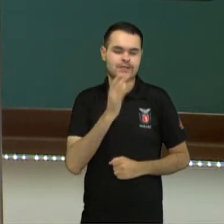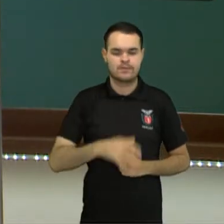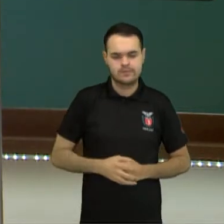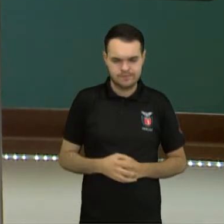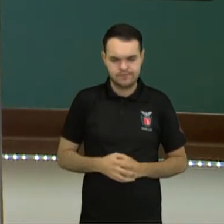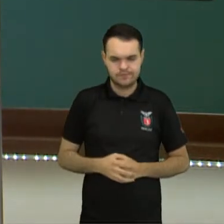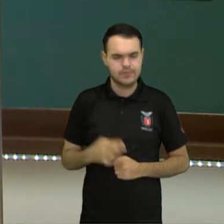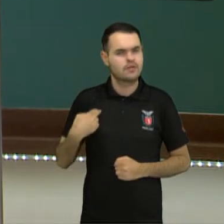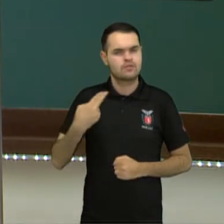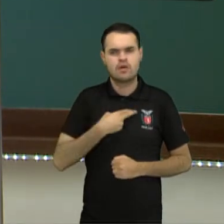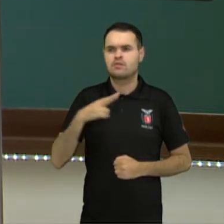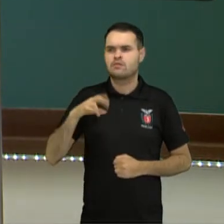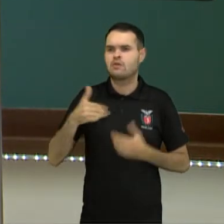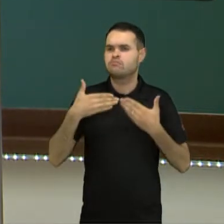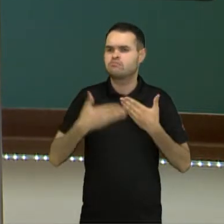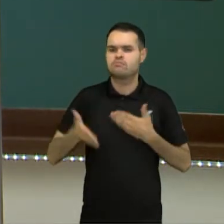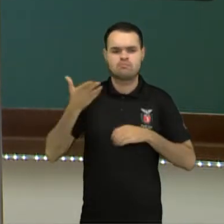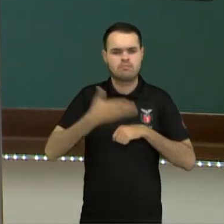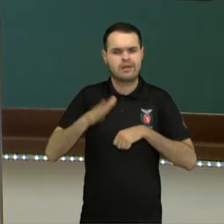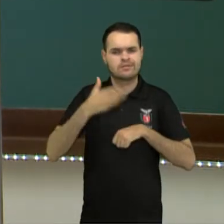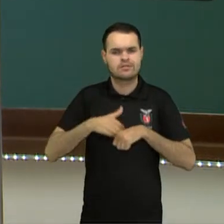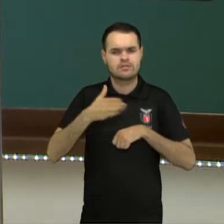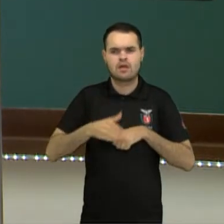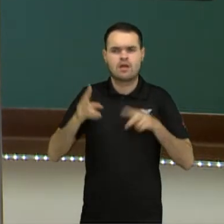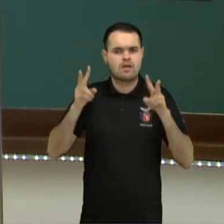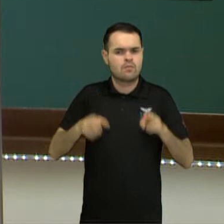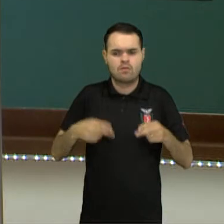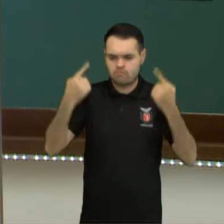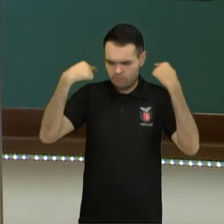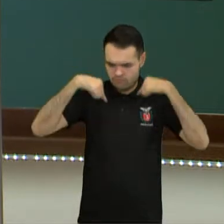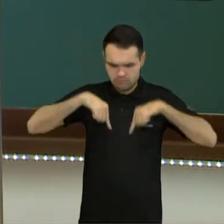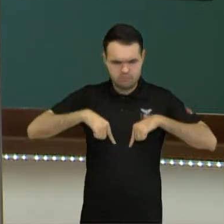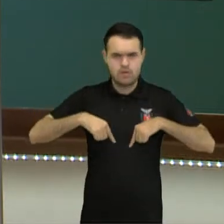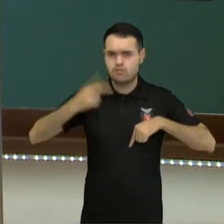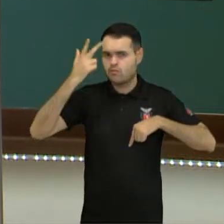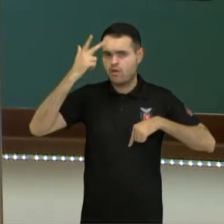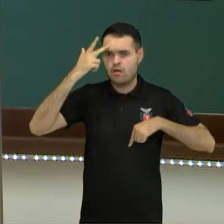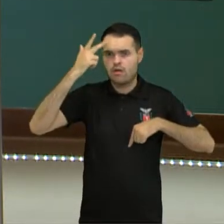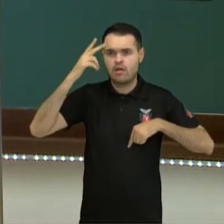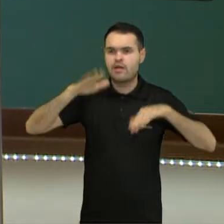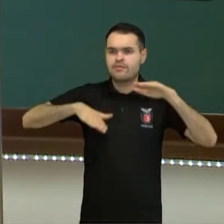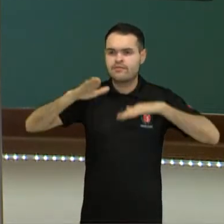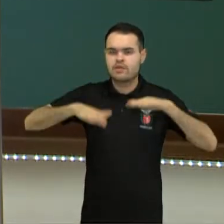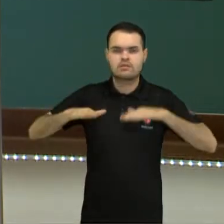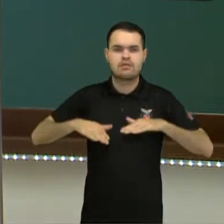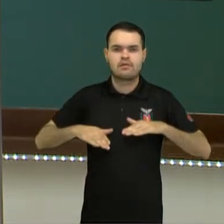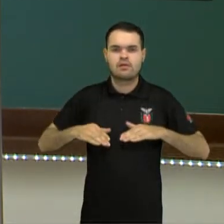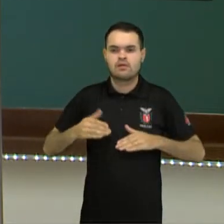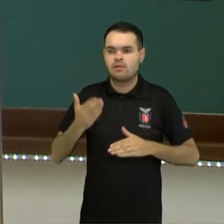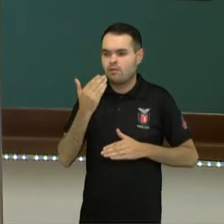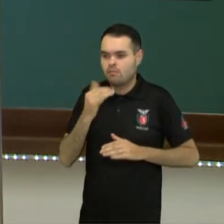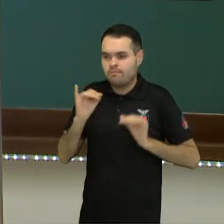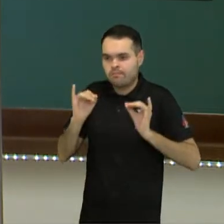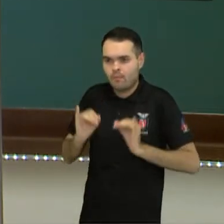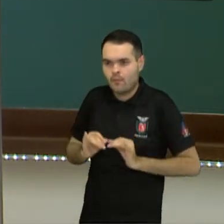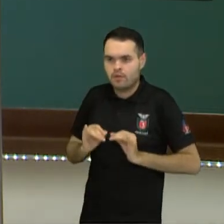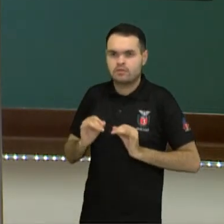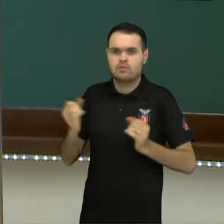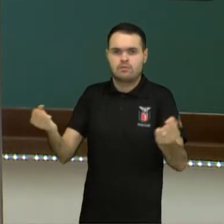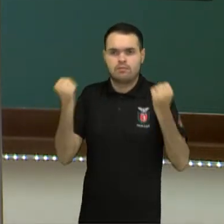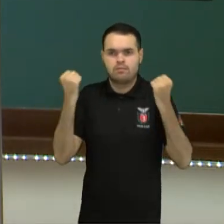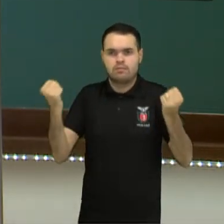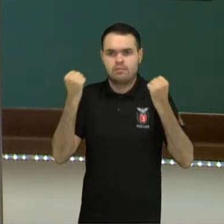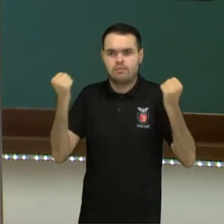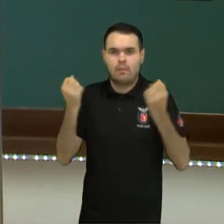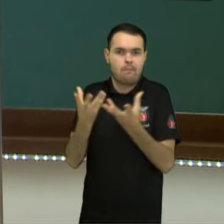vamos praticar a ser como nós somos mesmo? Vamos parar de fazer dieta, de fazer tanta gimnasia,